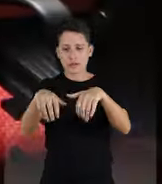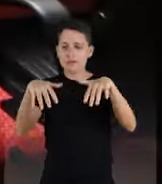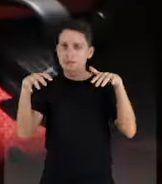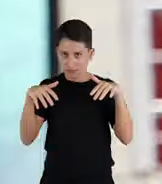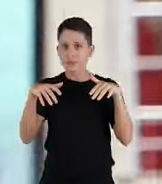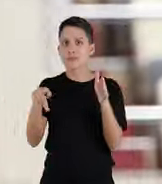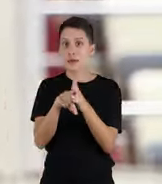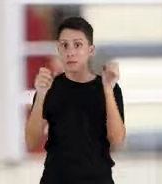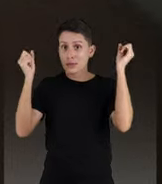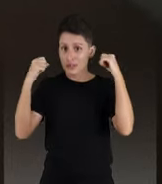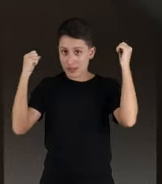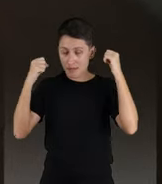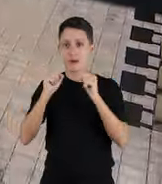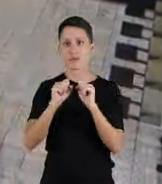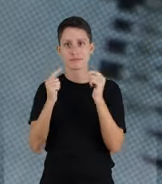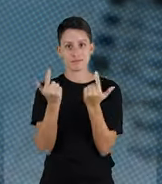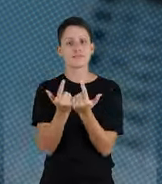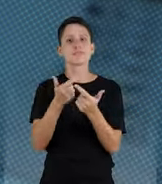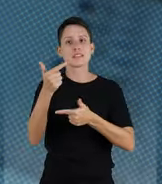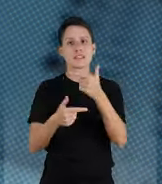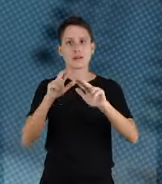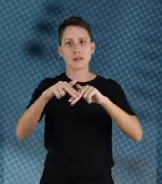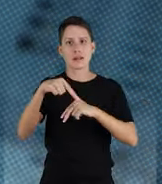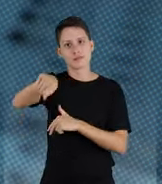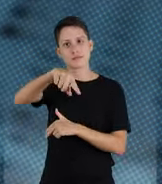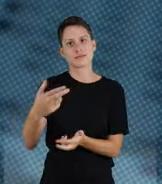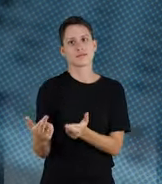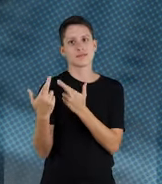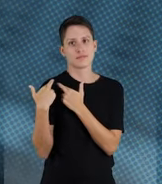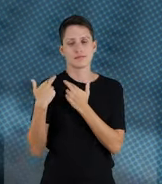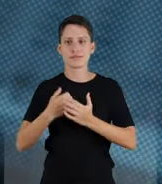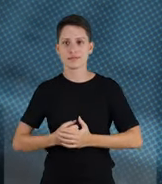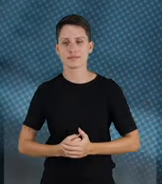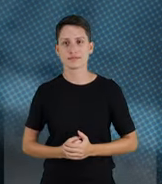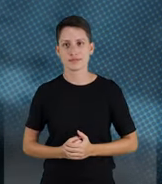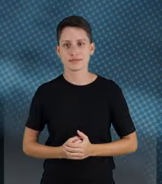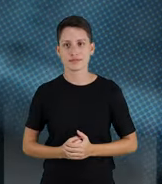sessão plenária regionalizada em Chapecó. Alesc. Trabalhar por você é de lei. Alesc. Trabalhar